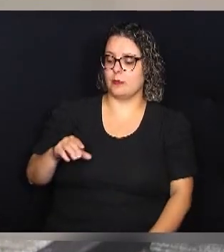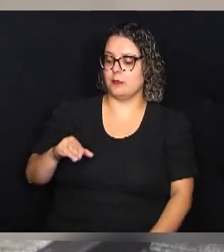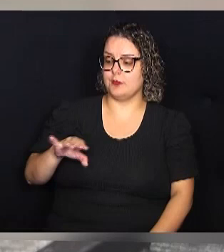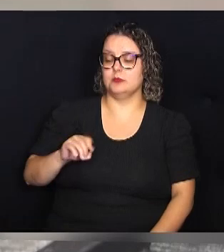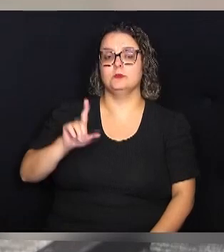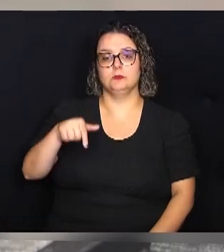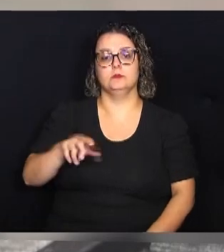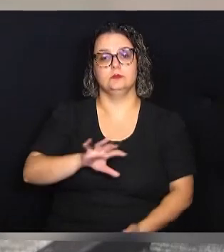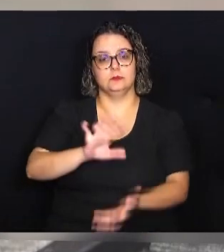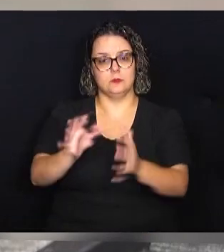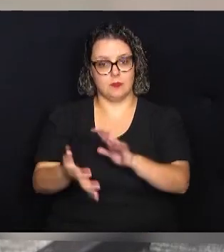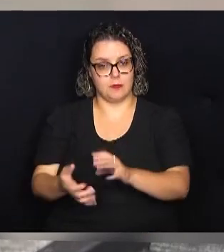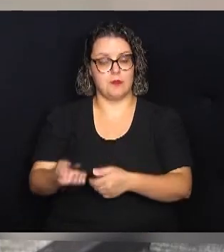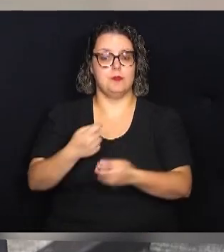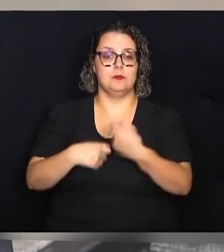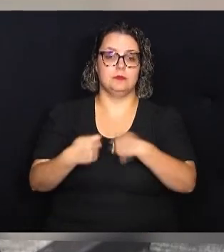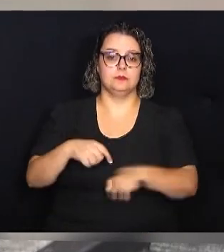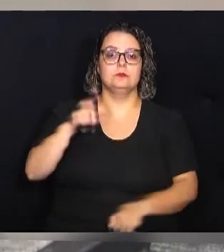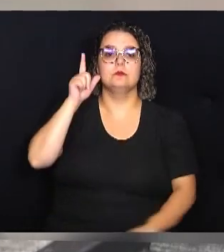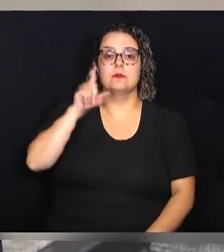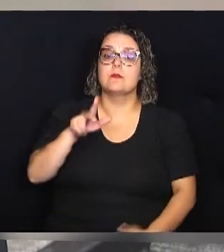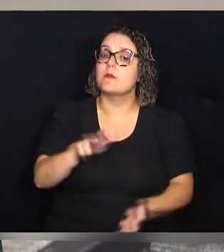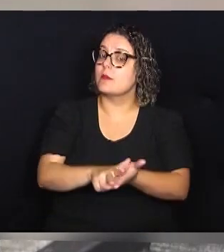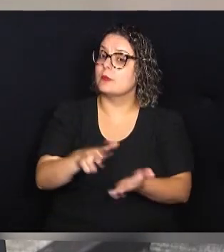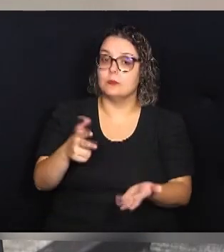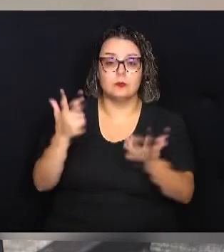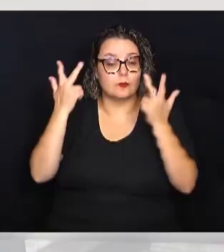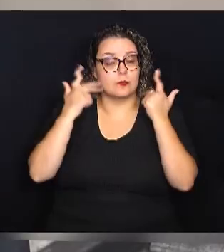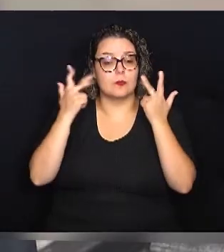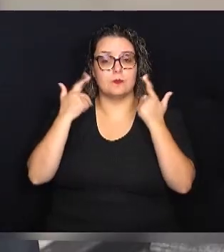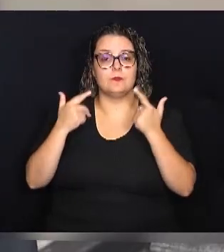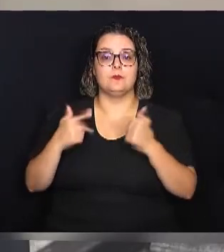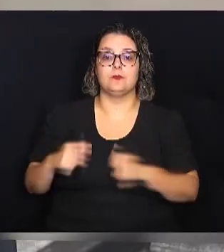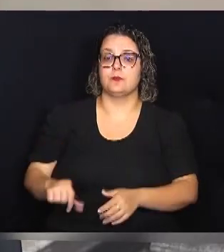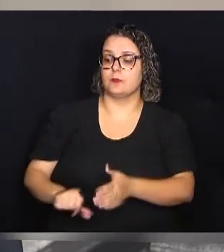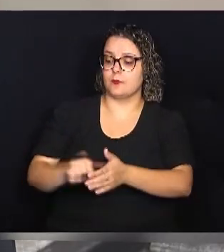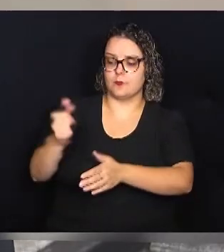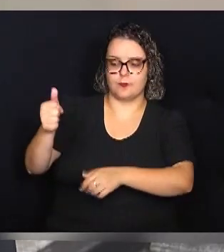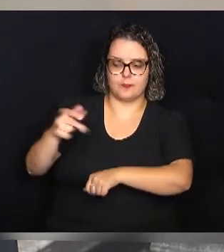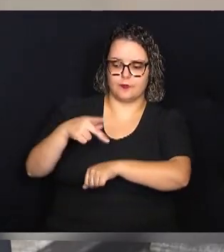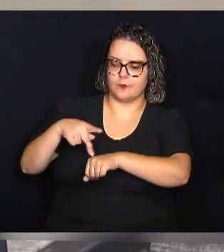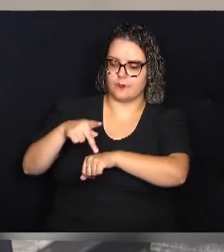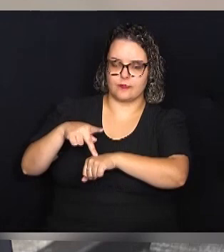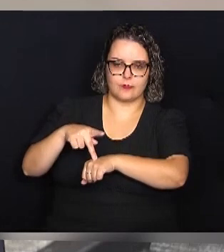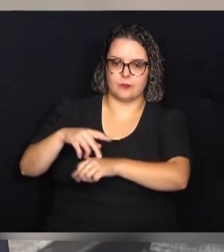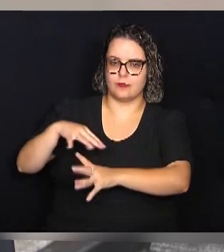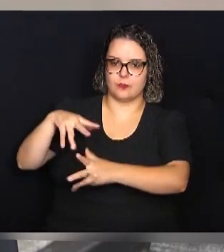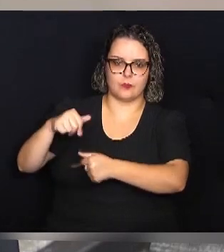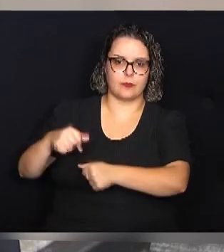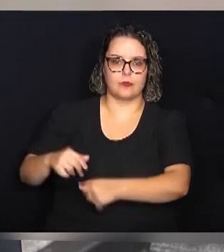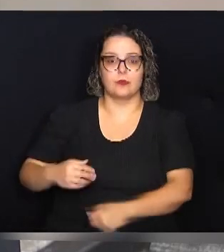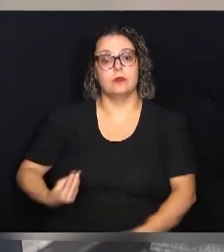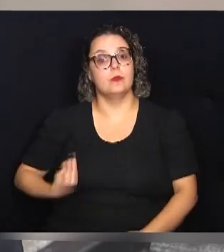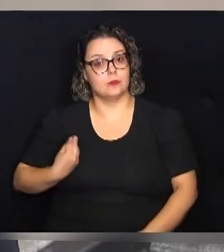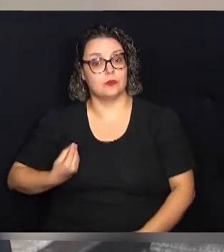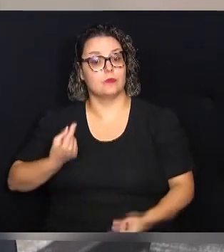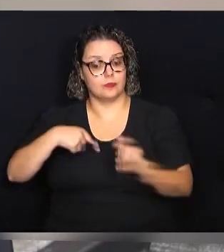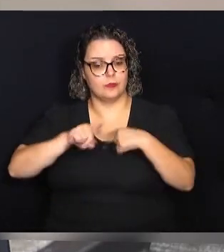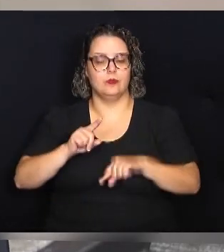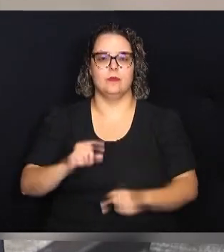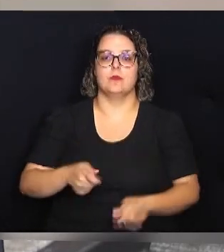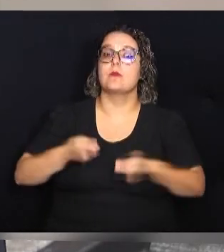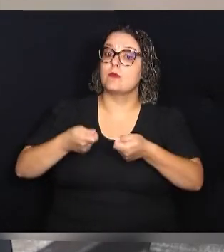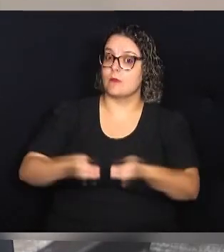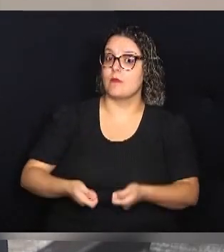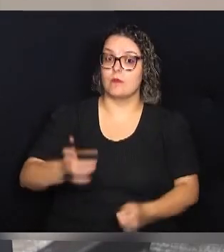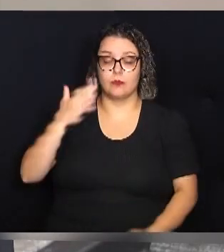gente consiga trazer a normalidade que os países de primeiro mundo já vivem. É um modelo consolidado, de sucesso. Então, quando esses países vêm